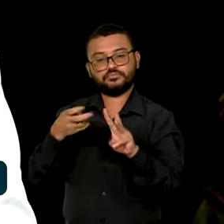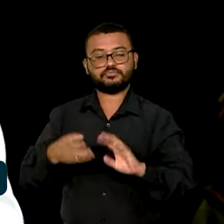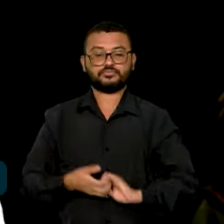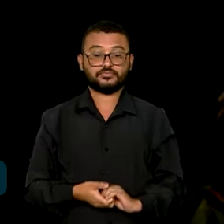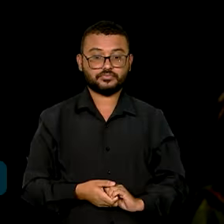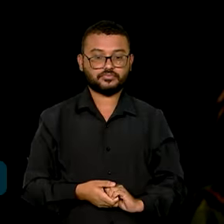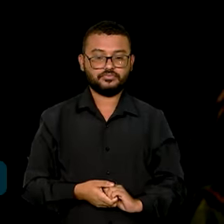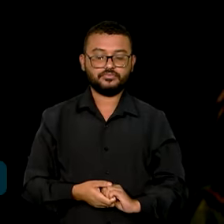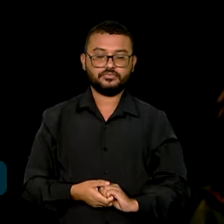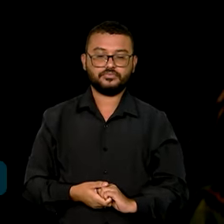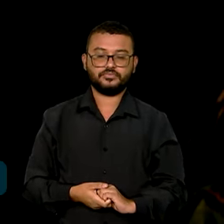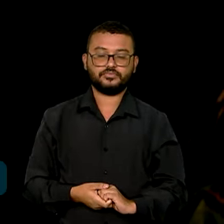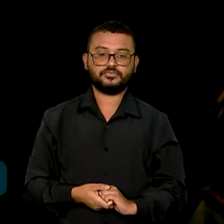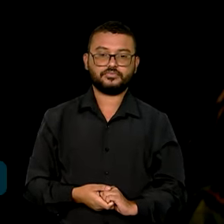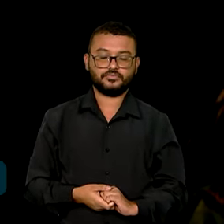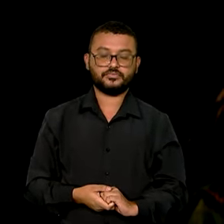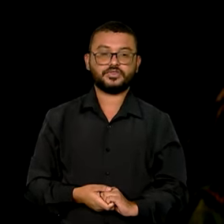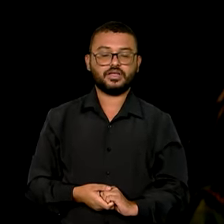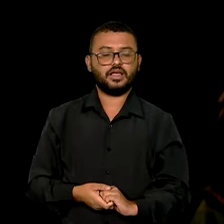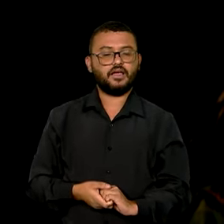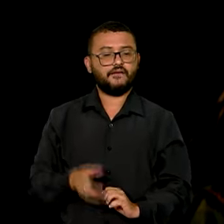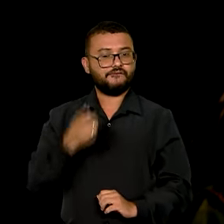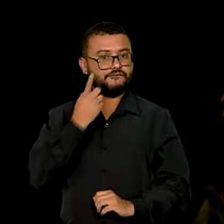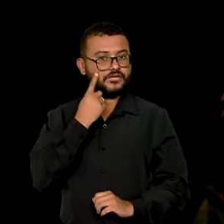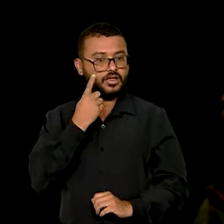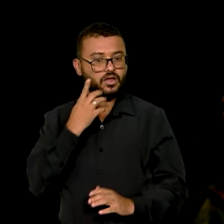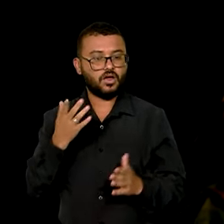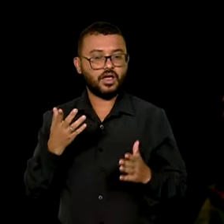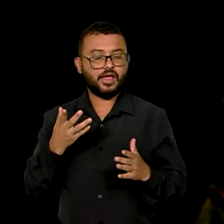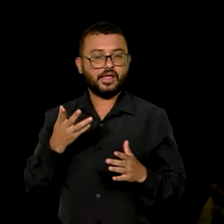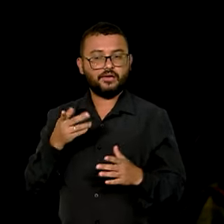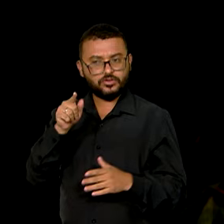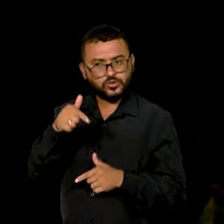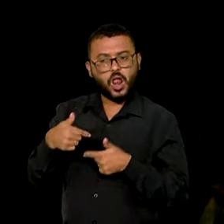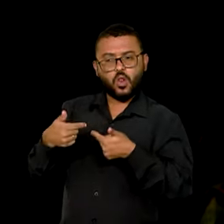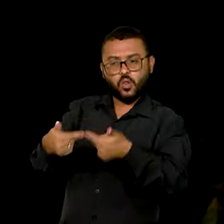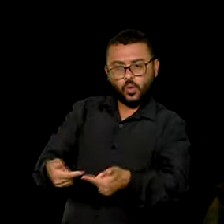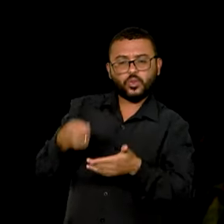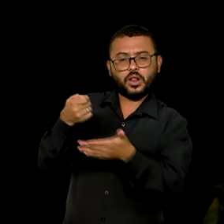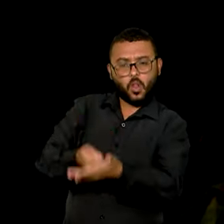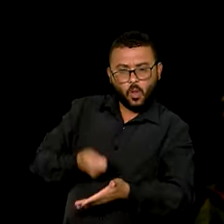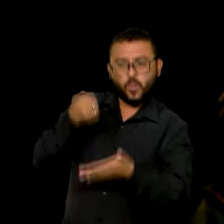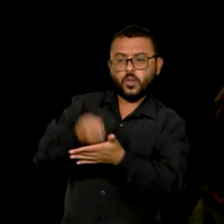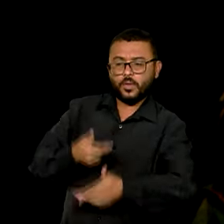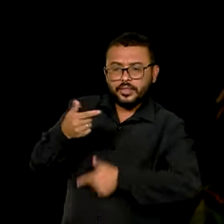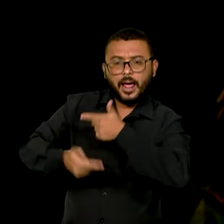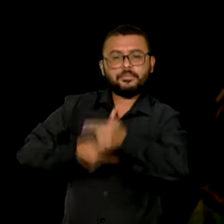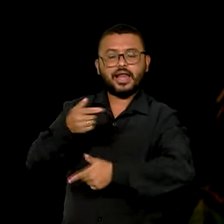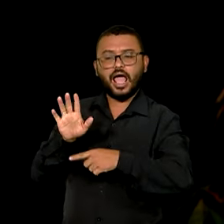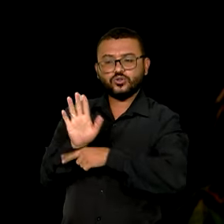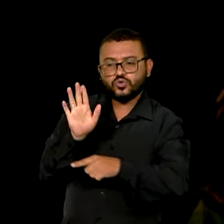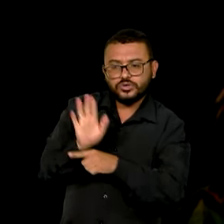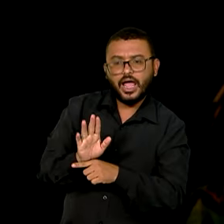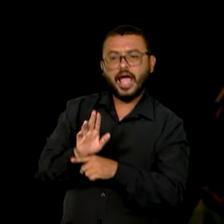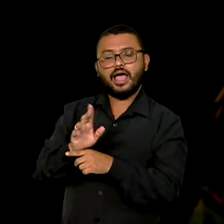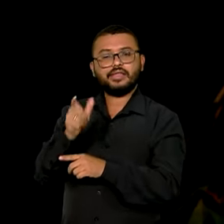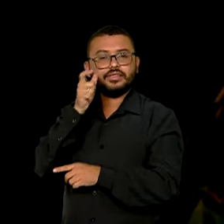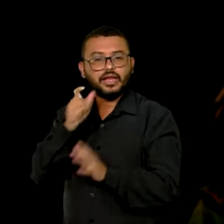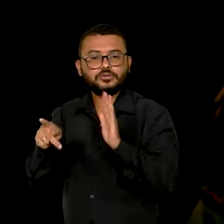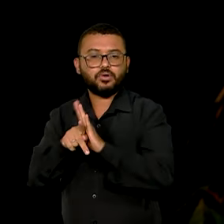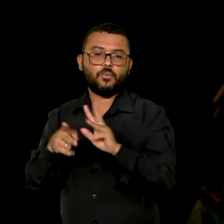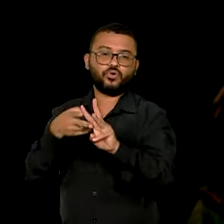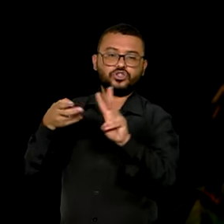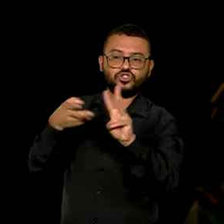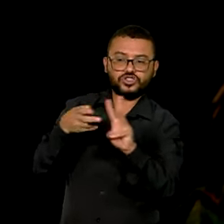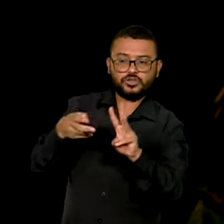Por sua obra e o seu combate incessante e incansável, pelo combate dos direitos do seu povo